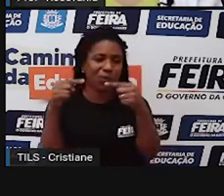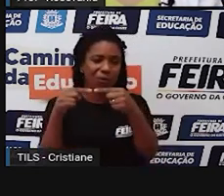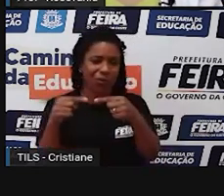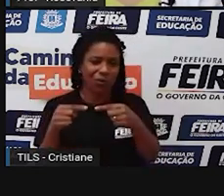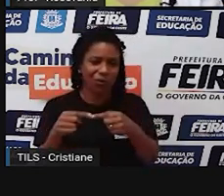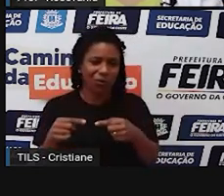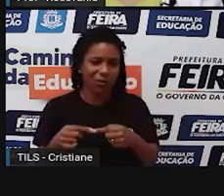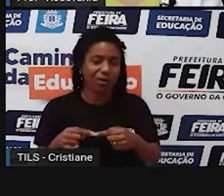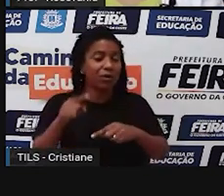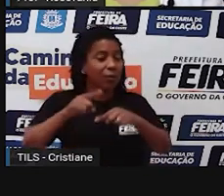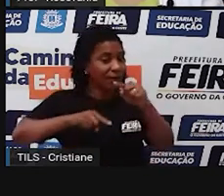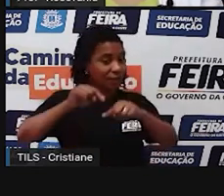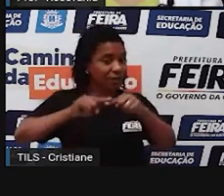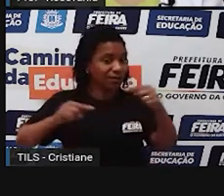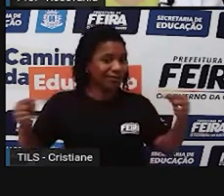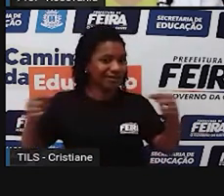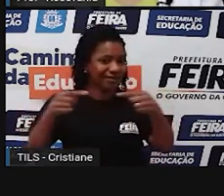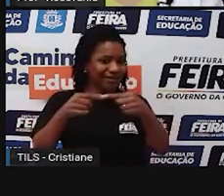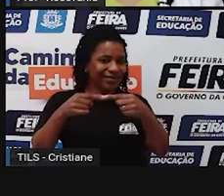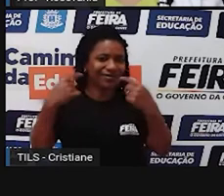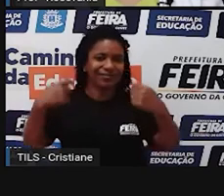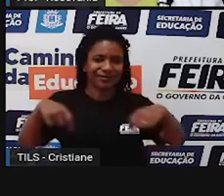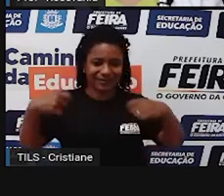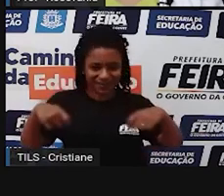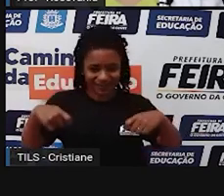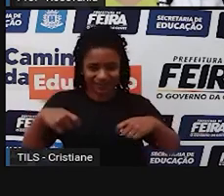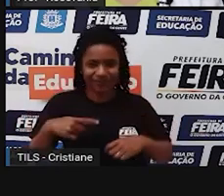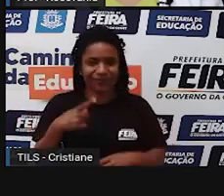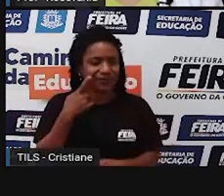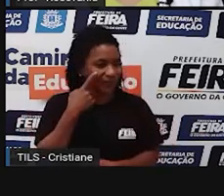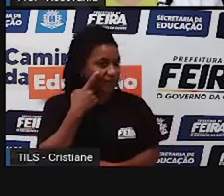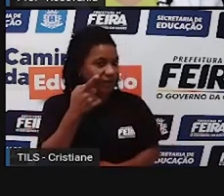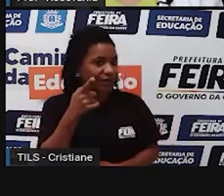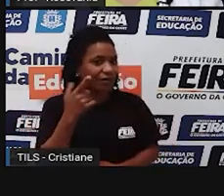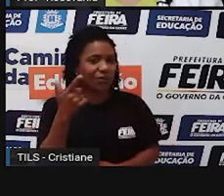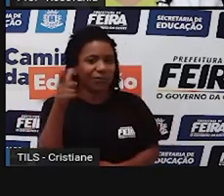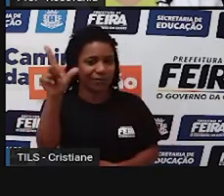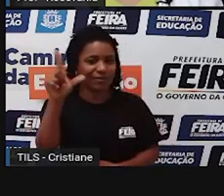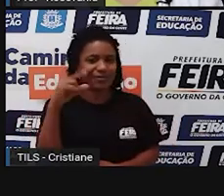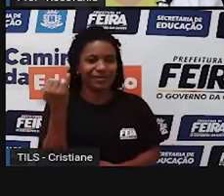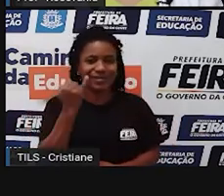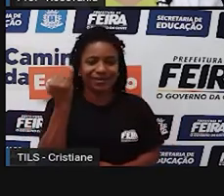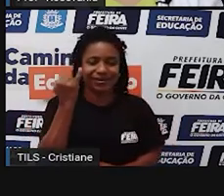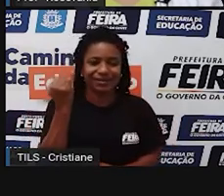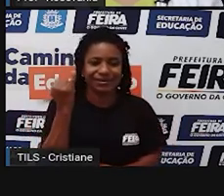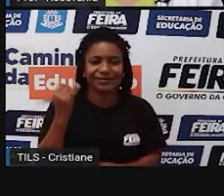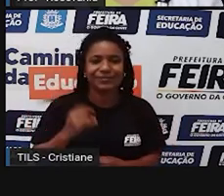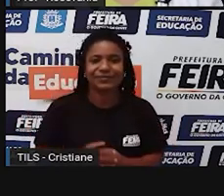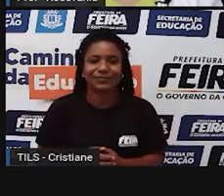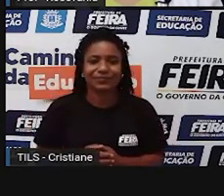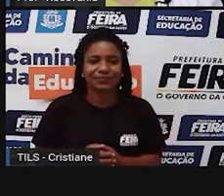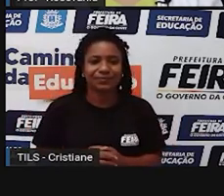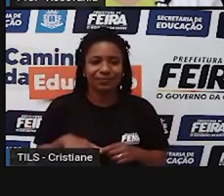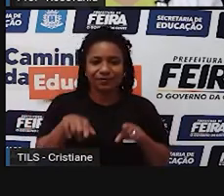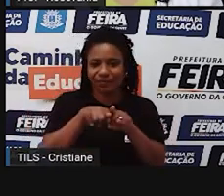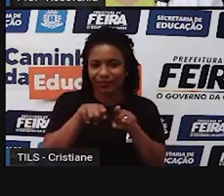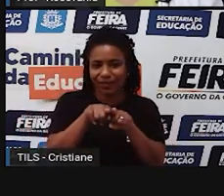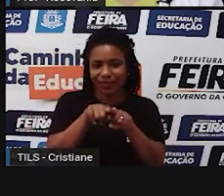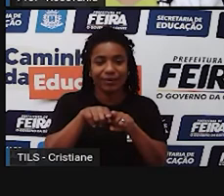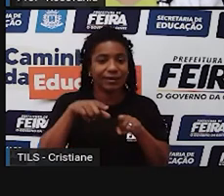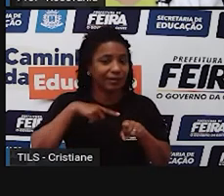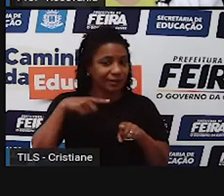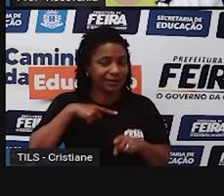que ficar atento com relação a isso. Deixa eu chamar a atenção de outro elemento que vem também do mapa, são as linhas imaginárias. Aqui